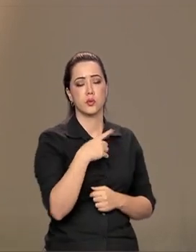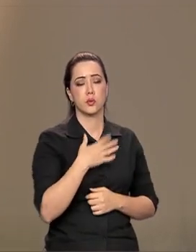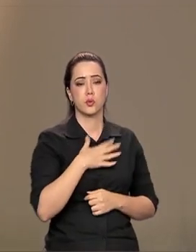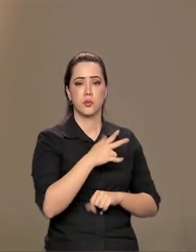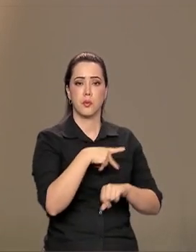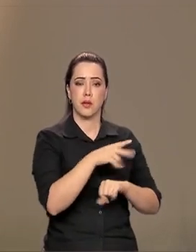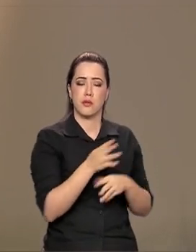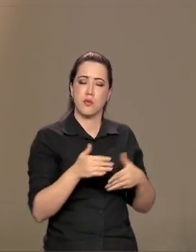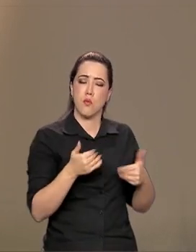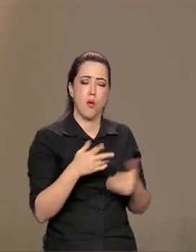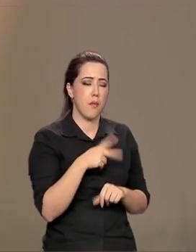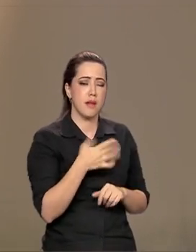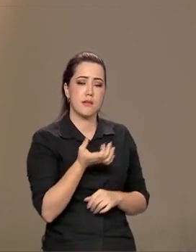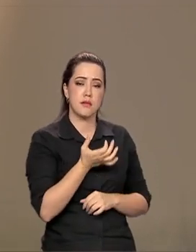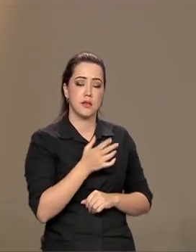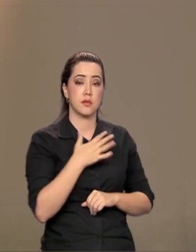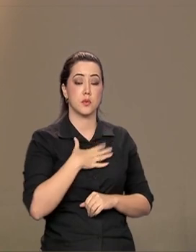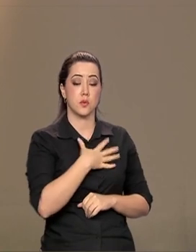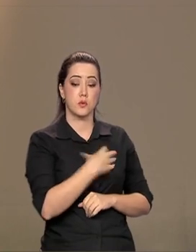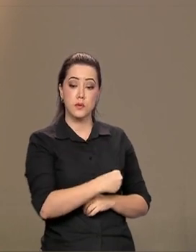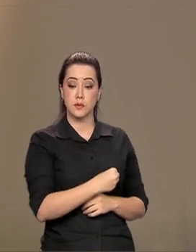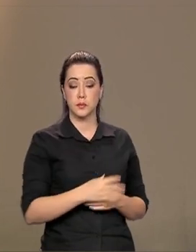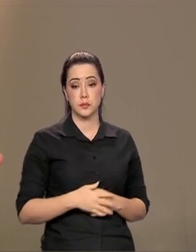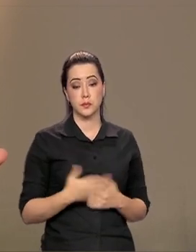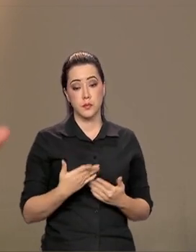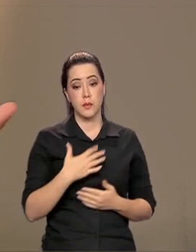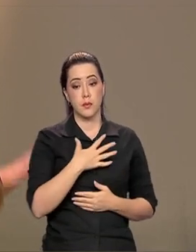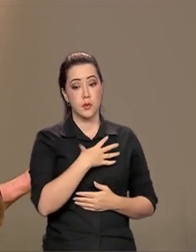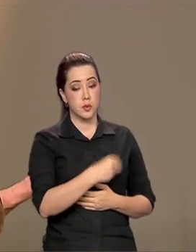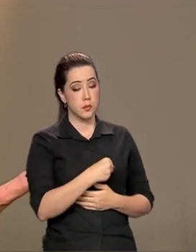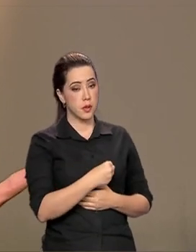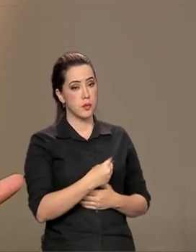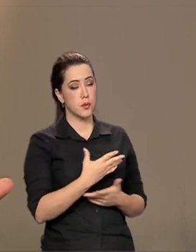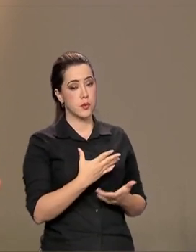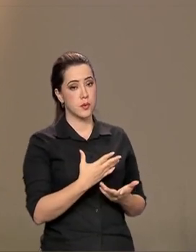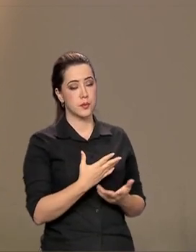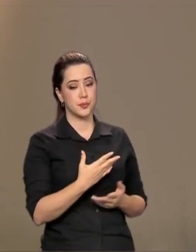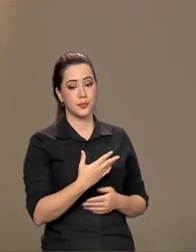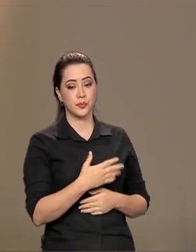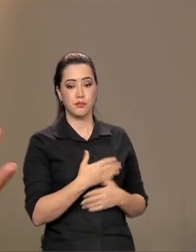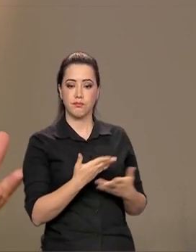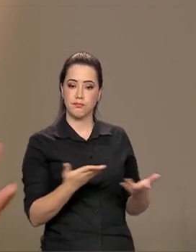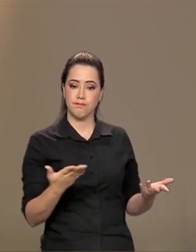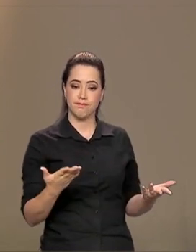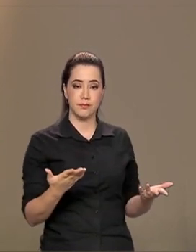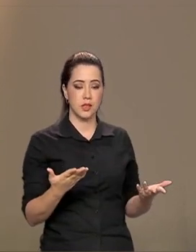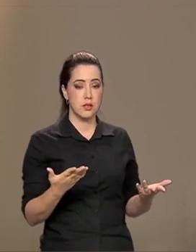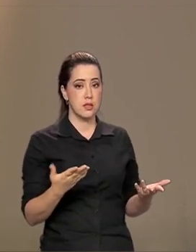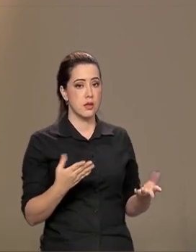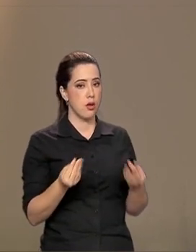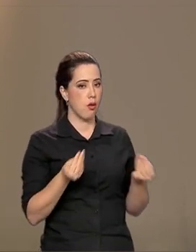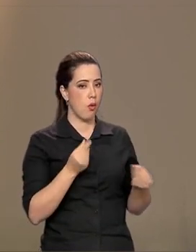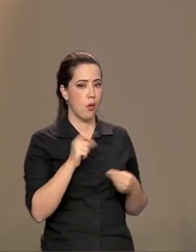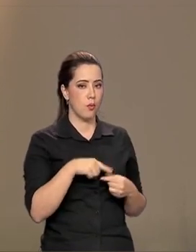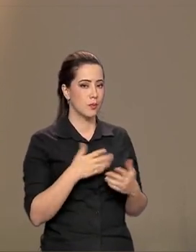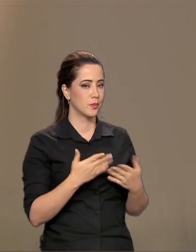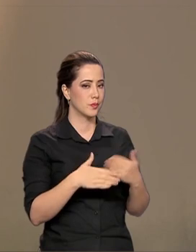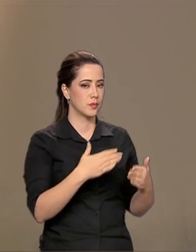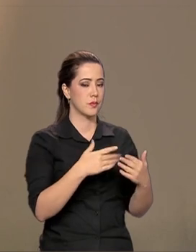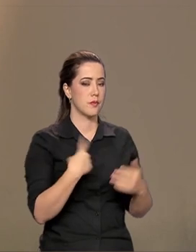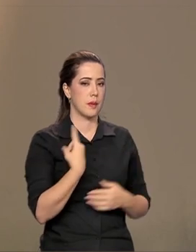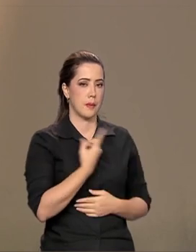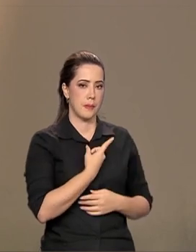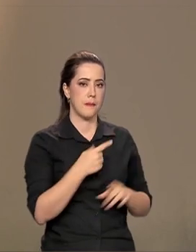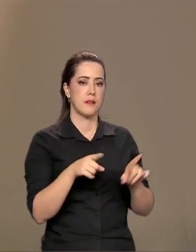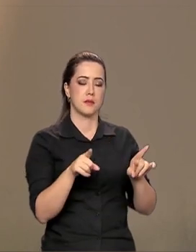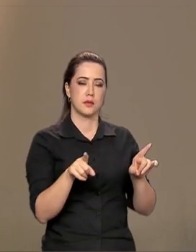Qual país eu quero para os meus filhos, para os meus queridos. Enfim, esse foi um processo muito, para nós